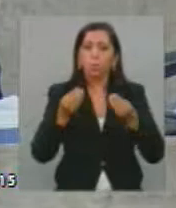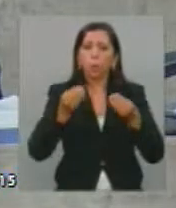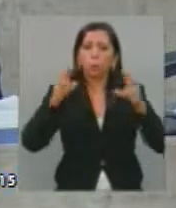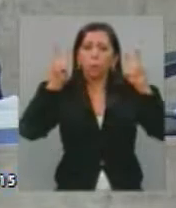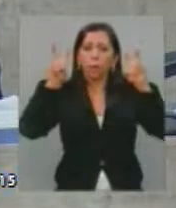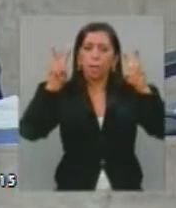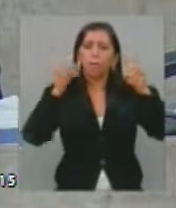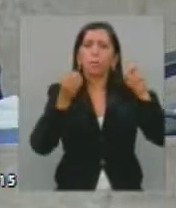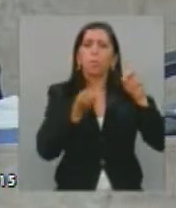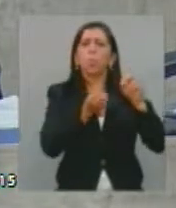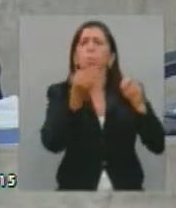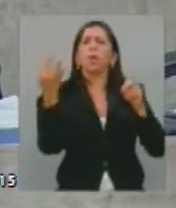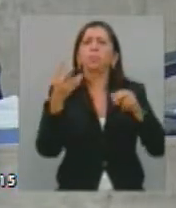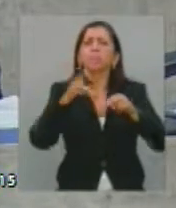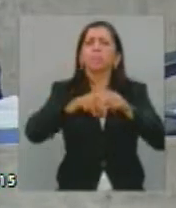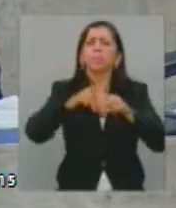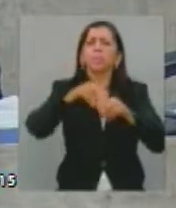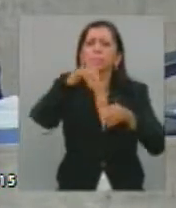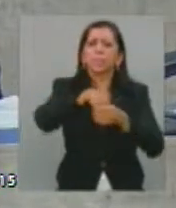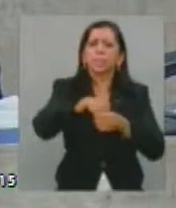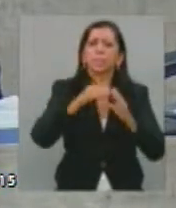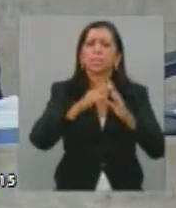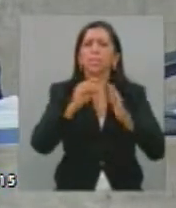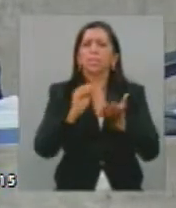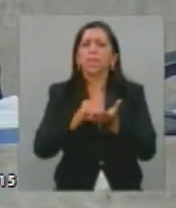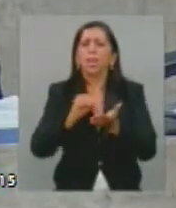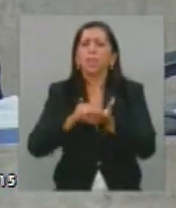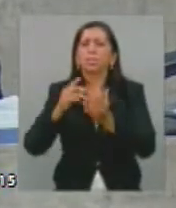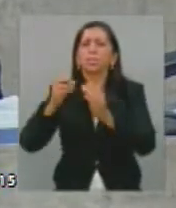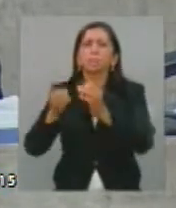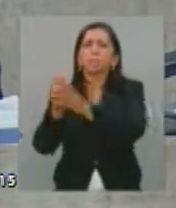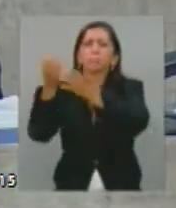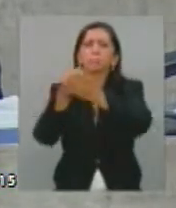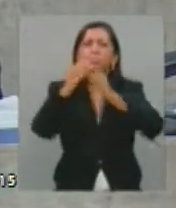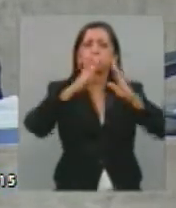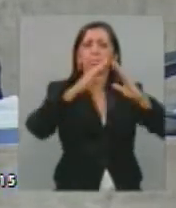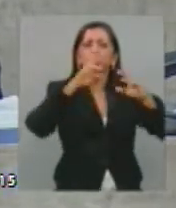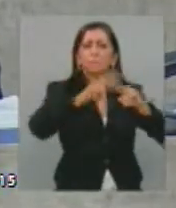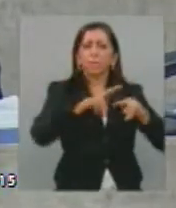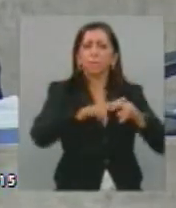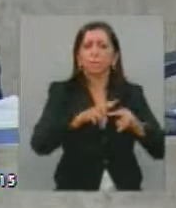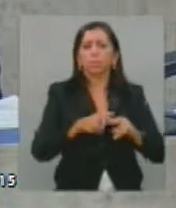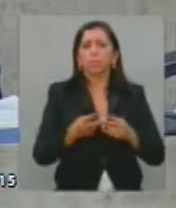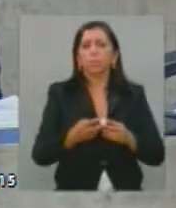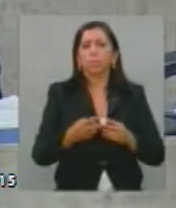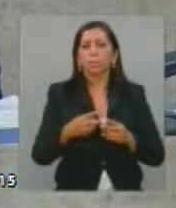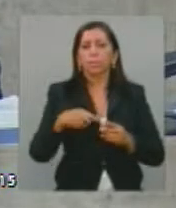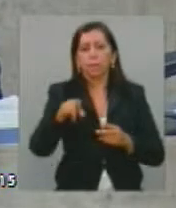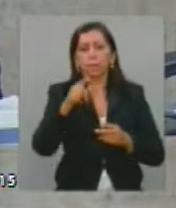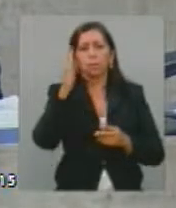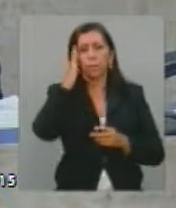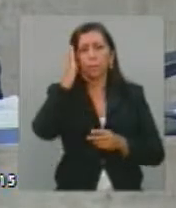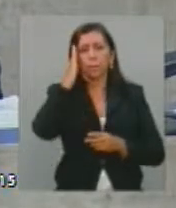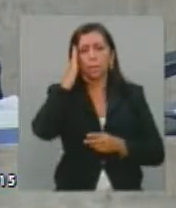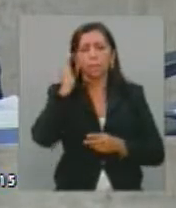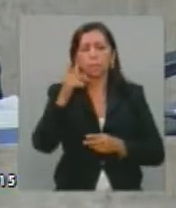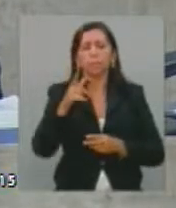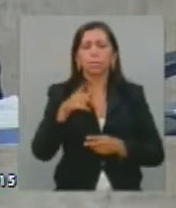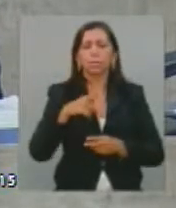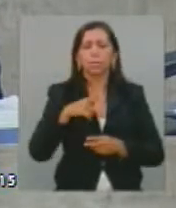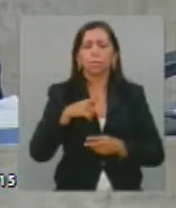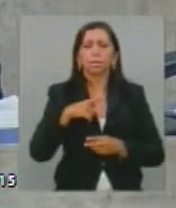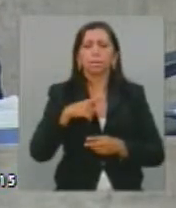tema. A quantidade de presos, a falta de unidades carcerárias. Então, o Sal. ao falar, e eu sei que foi por mero